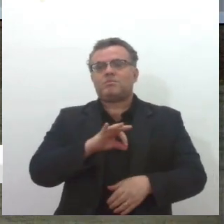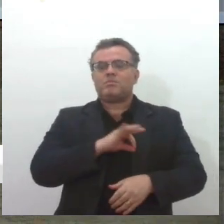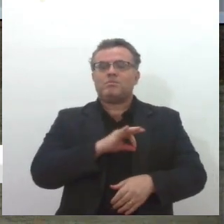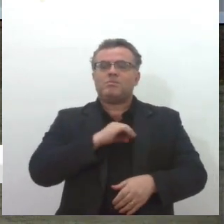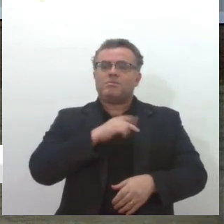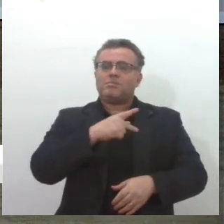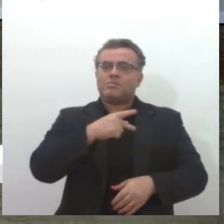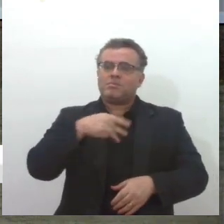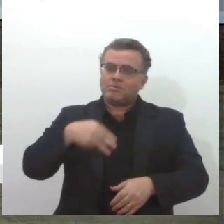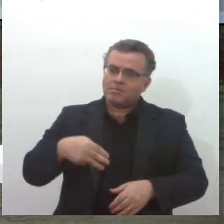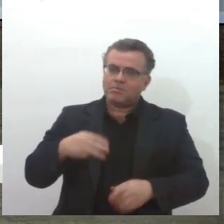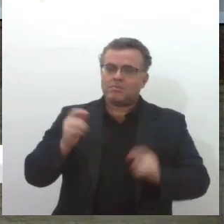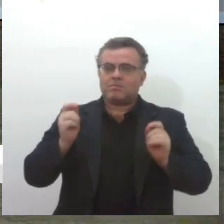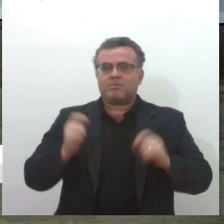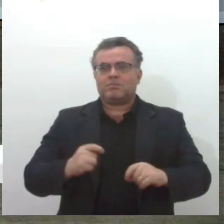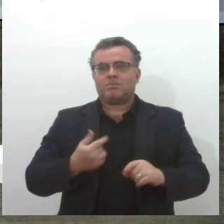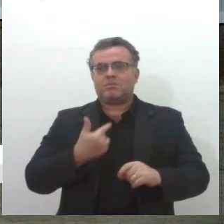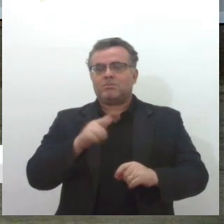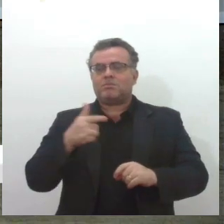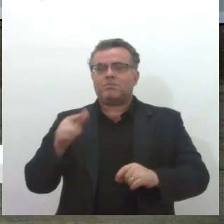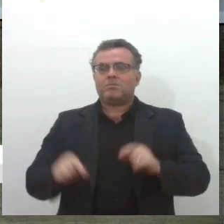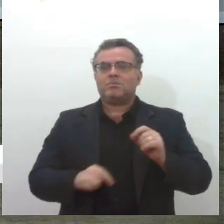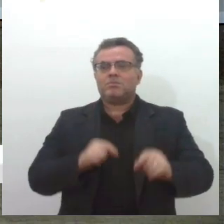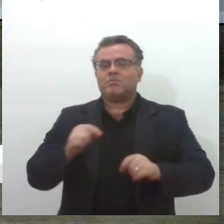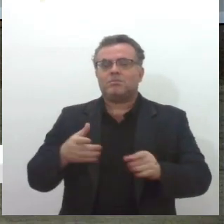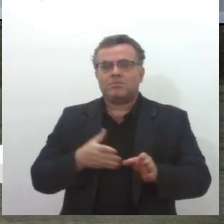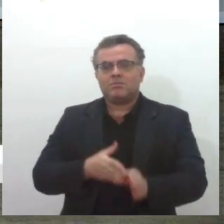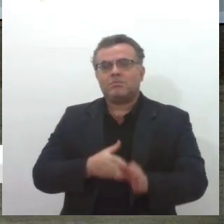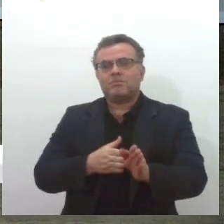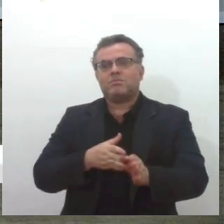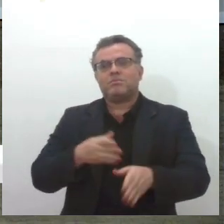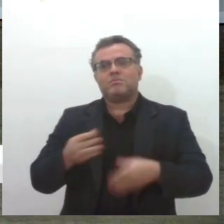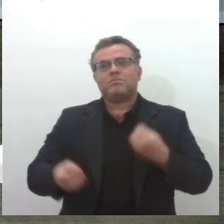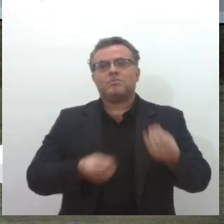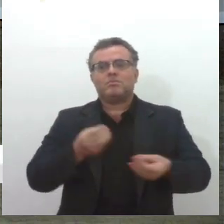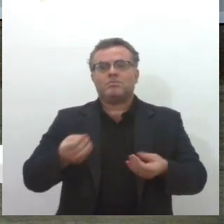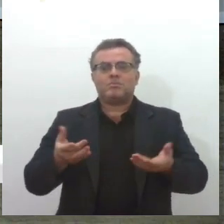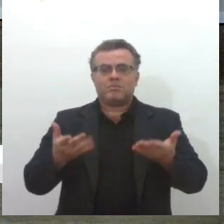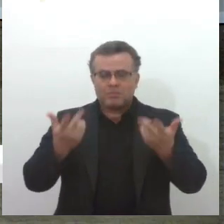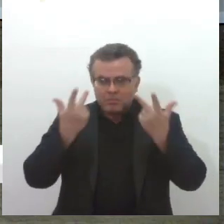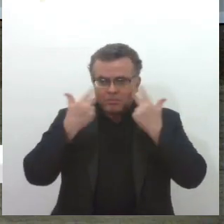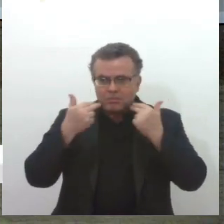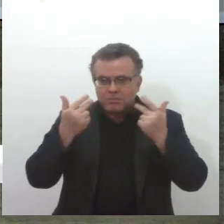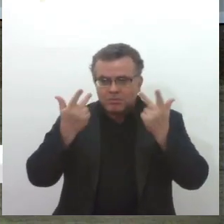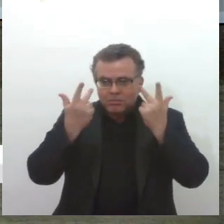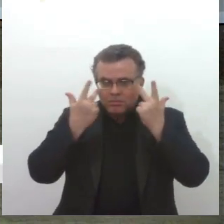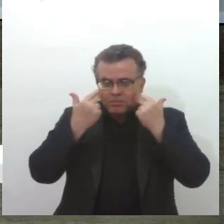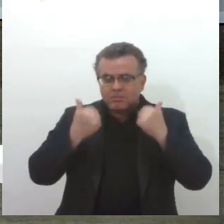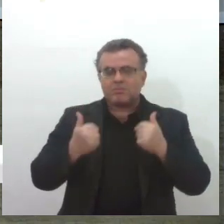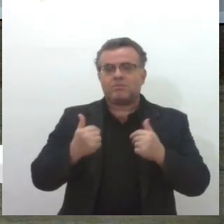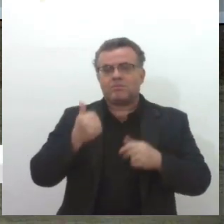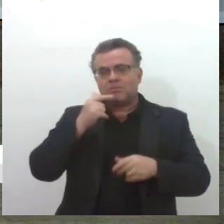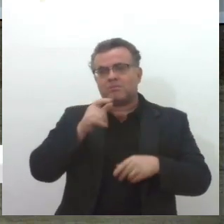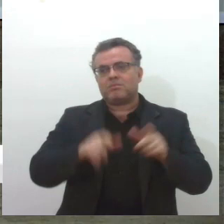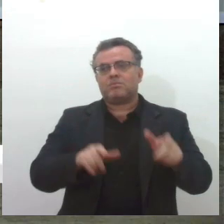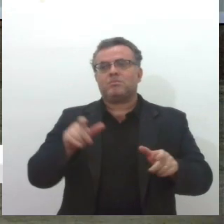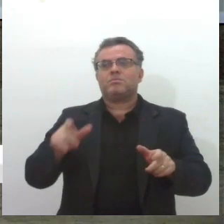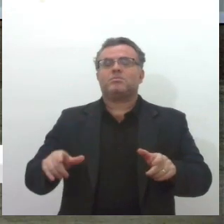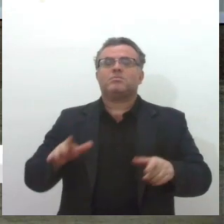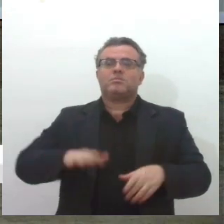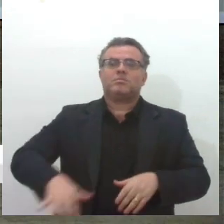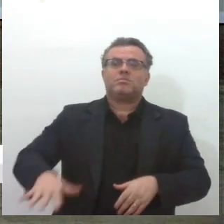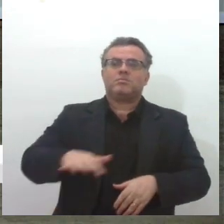major, e tem outros aí para caminhar, é comum que as mulheres que estão na carreira militar